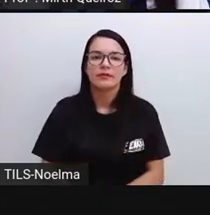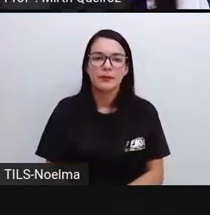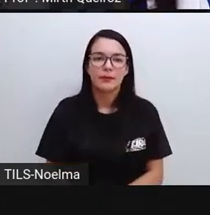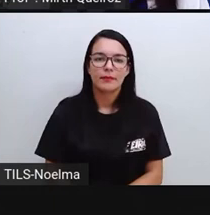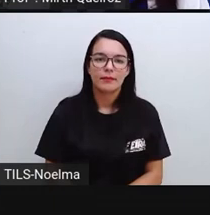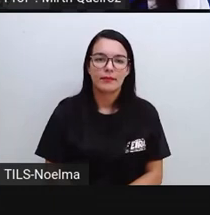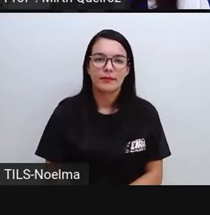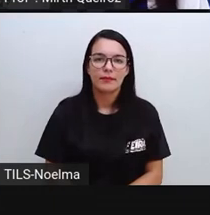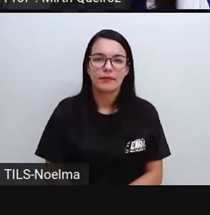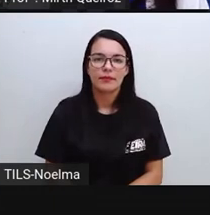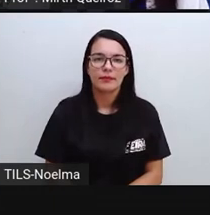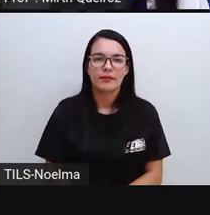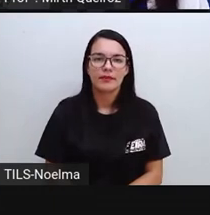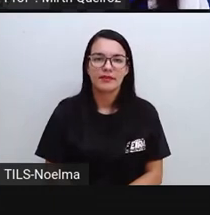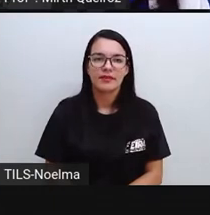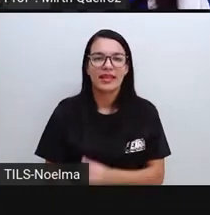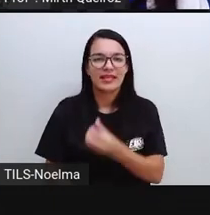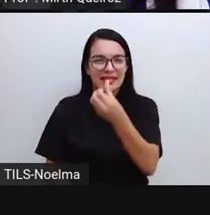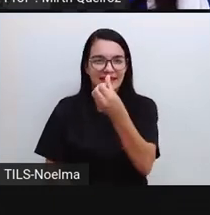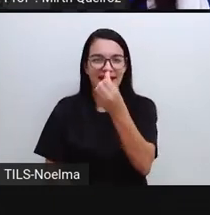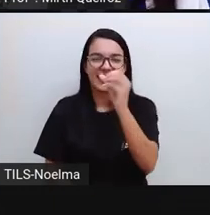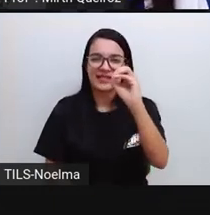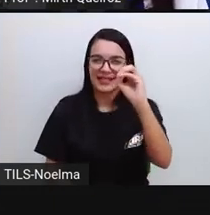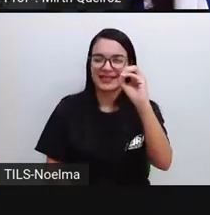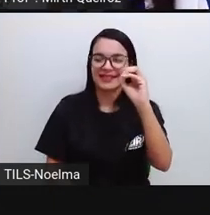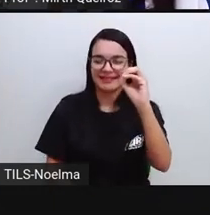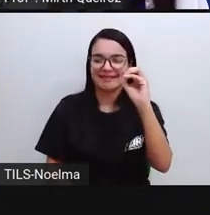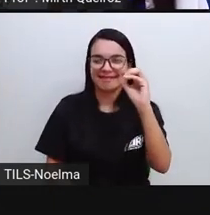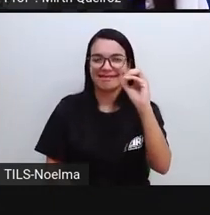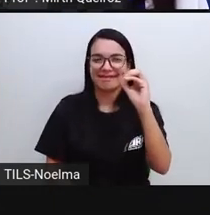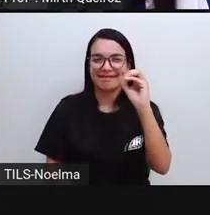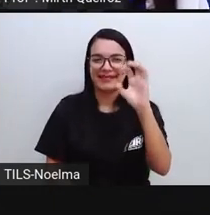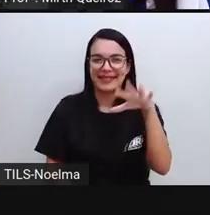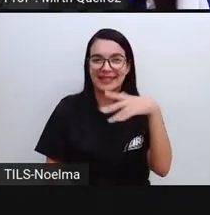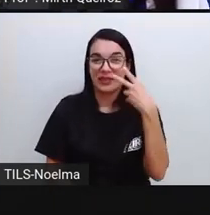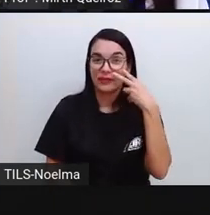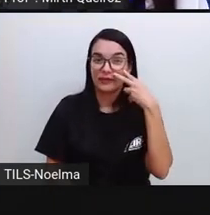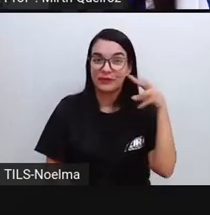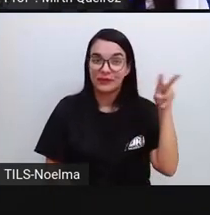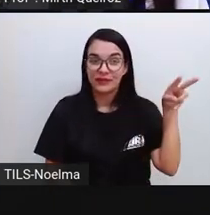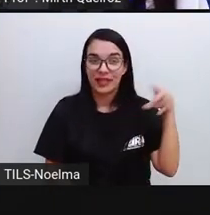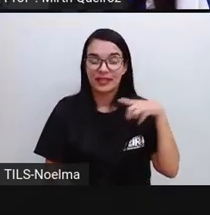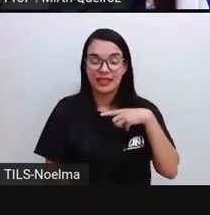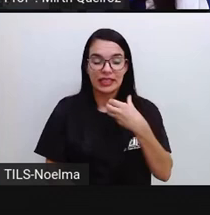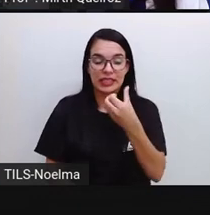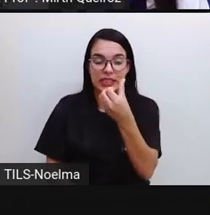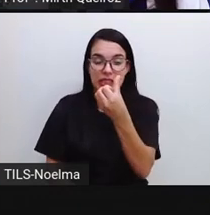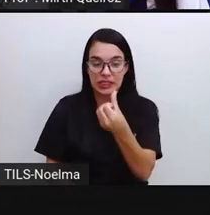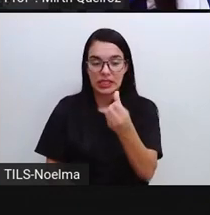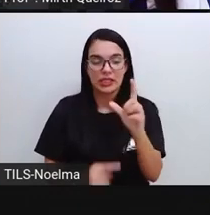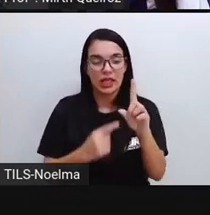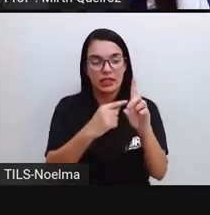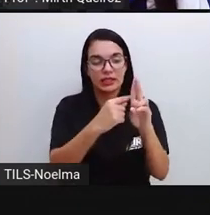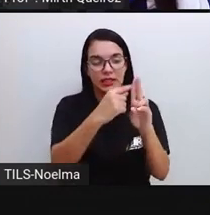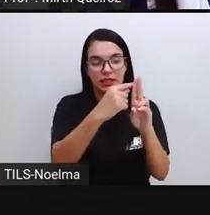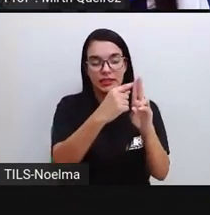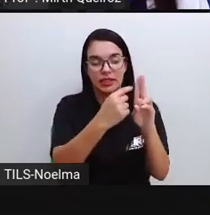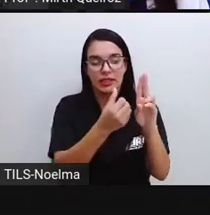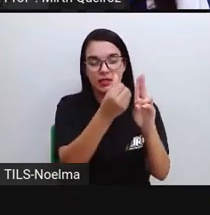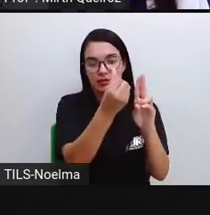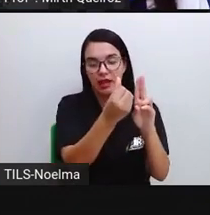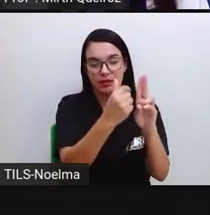e o zero. Sessenta unidades. Então, aqui nós temos seis dezenas, que equivale ao numeral